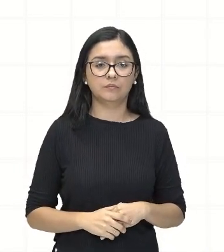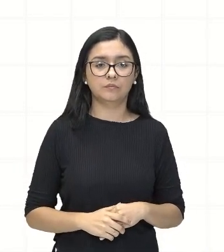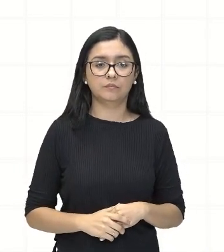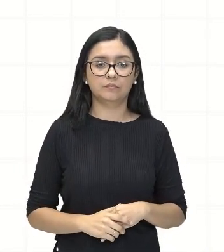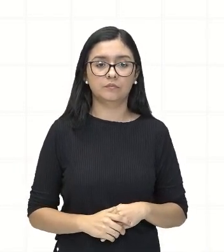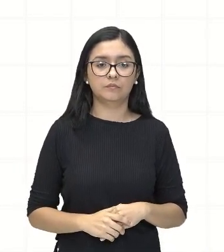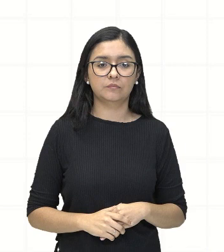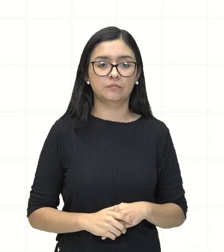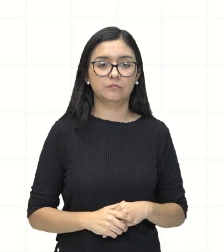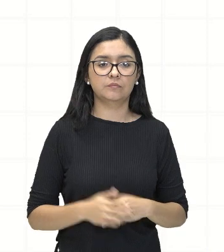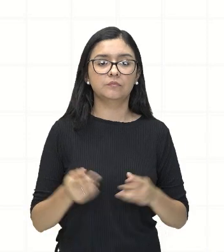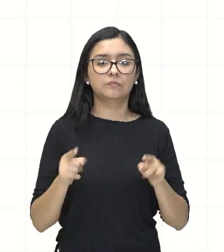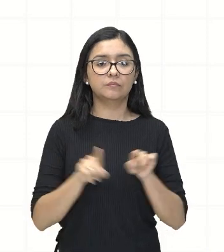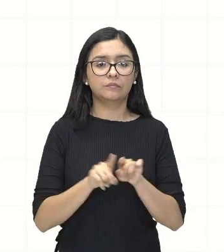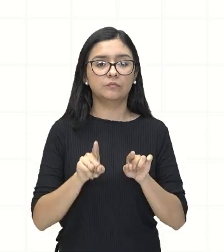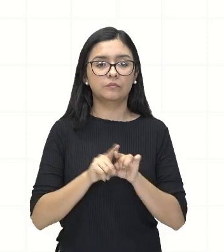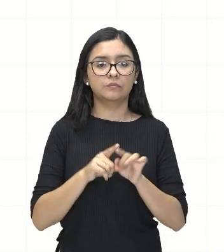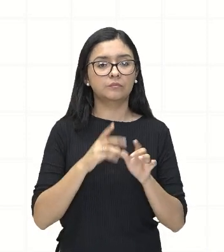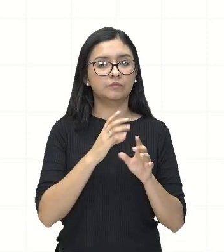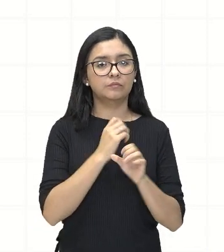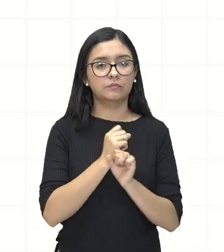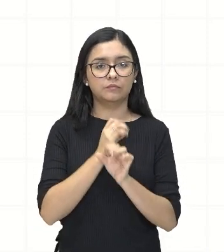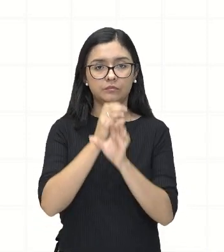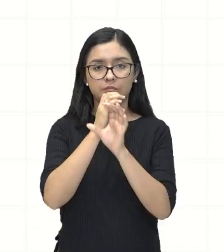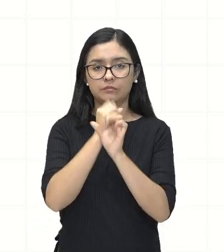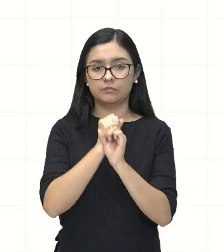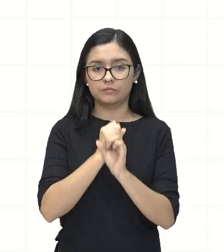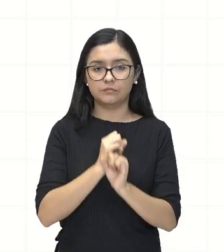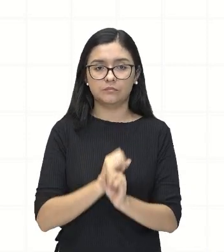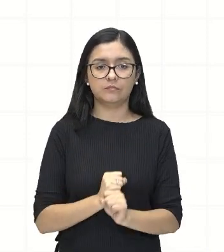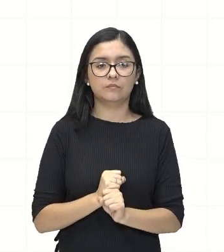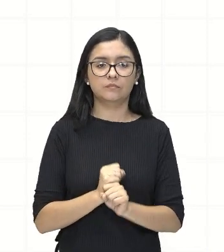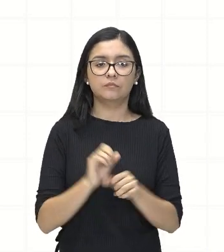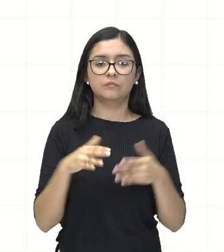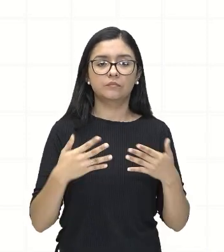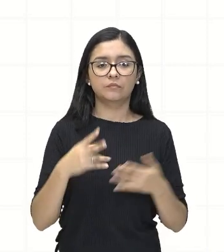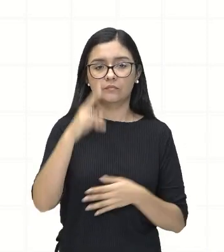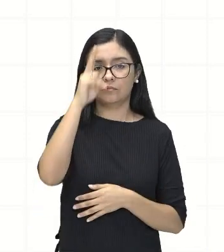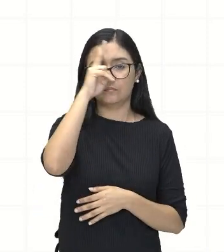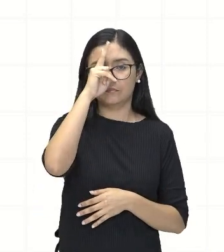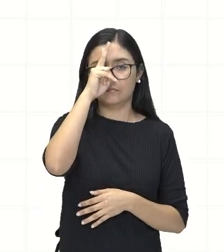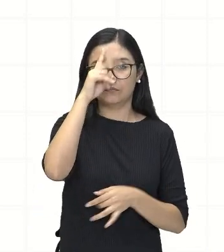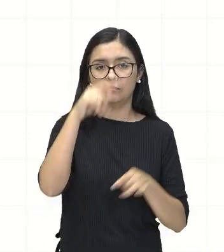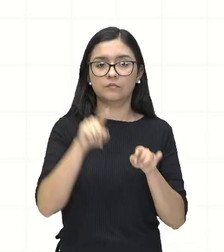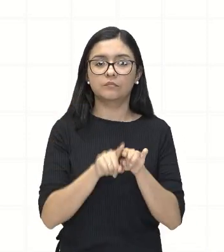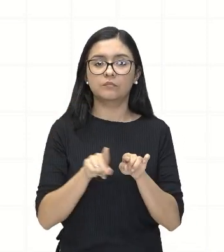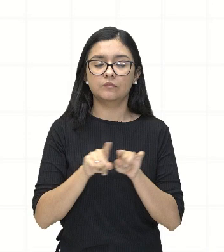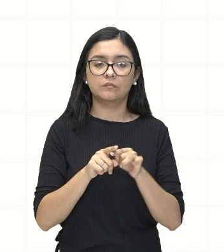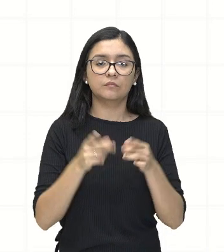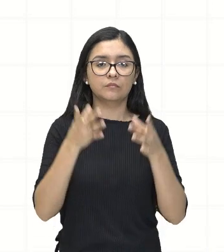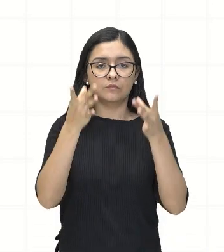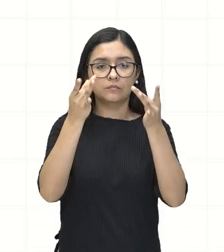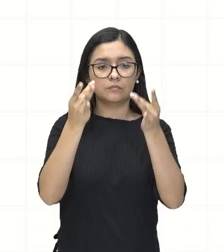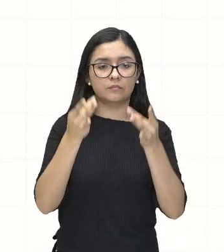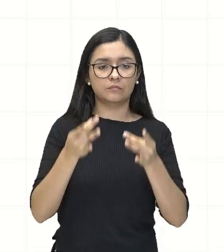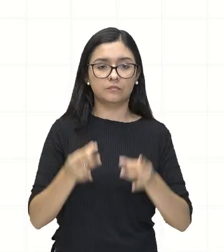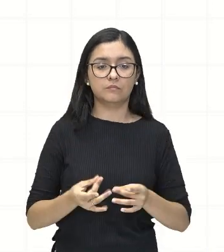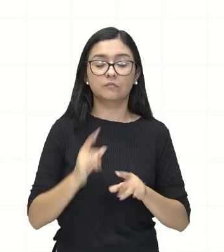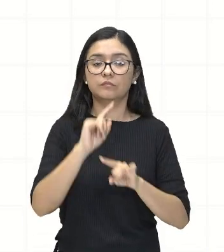fizemos a nossa quantia, tá, lembramos aqui a distributividade, né, então aqui